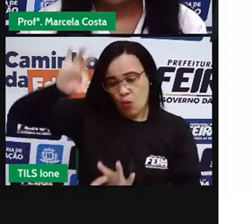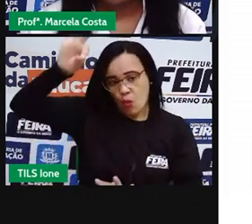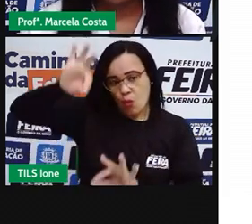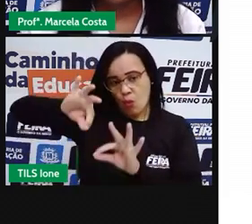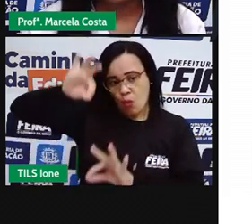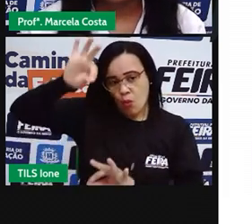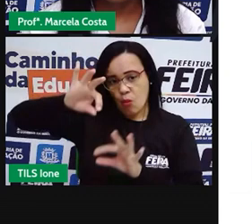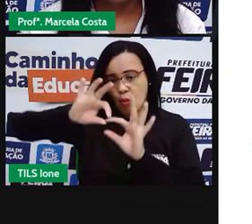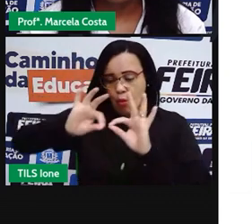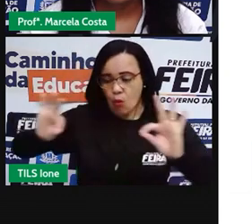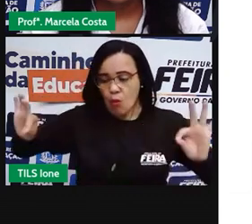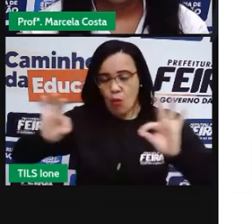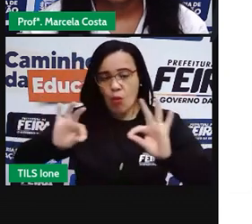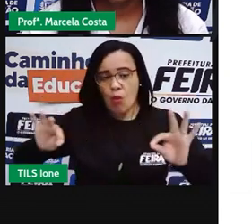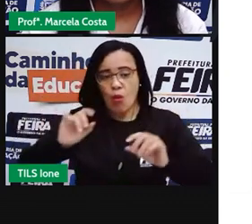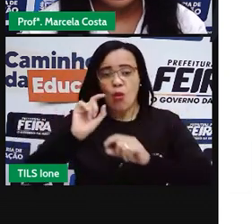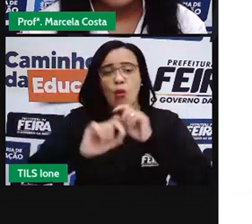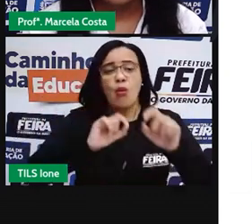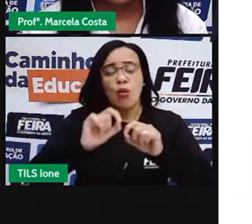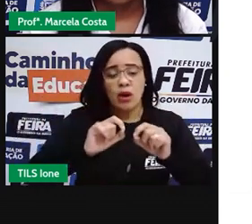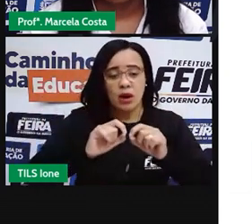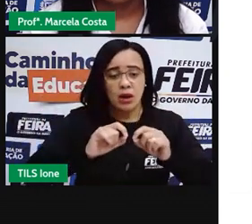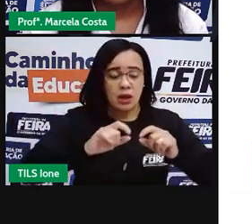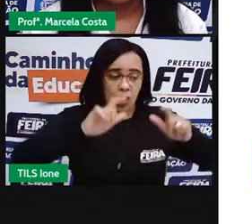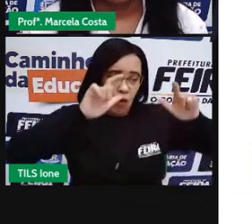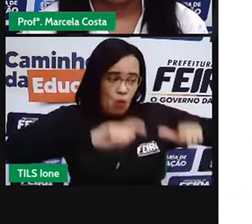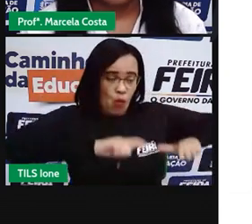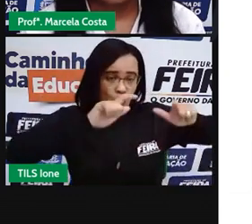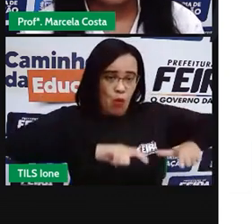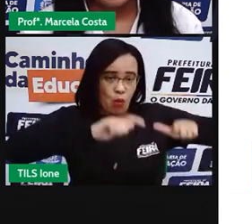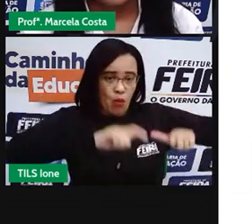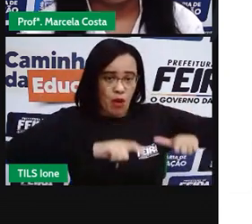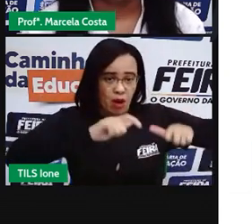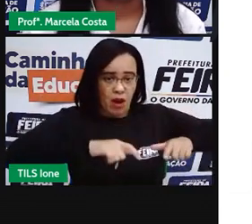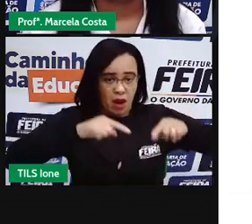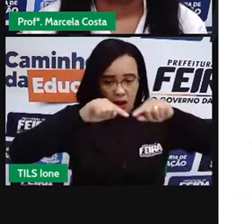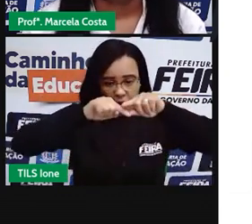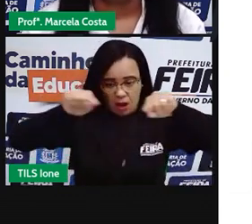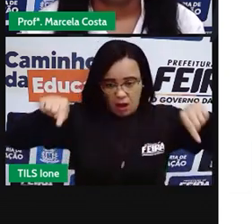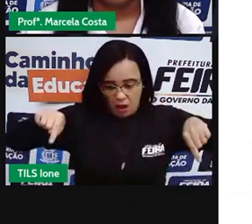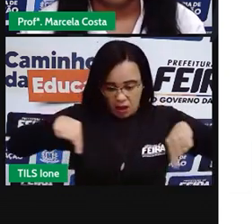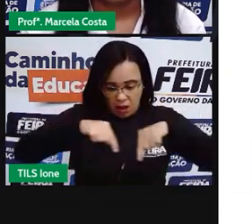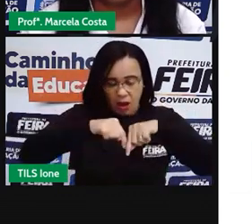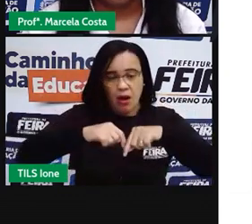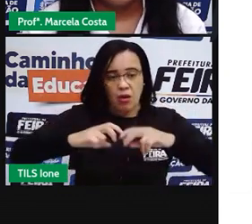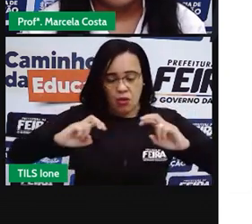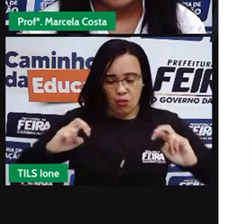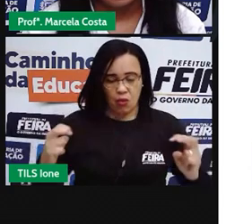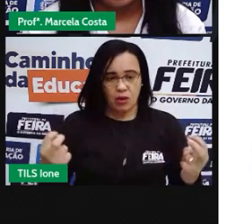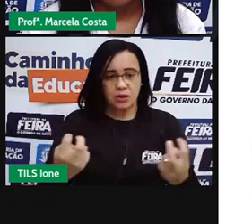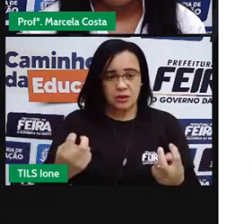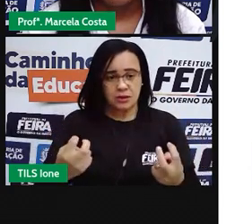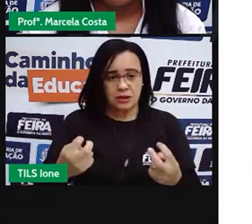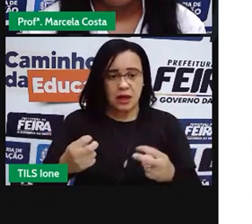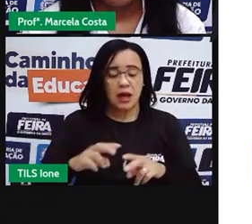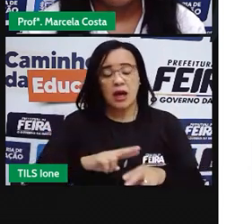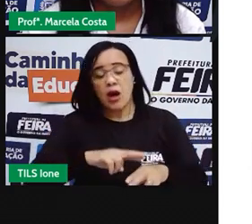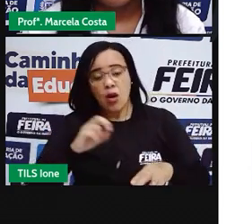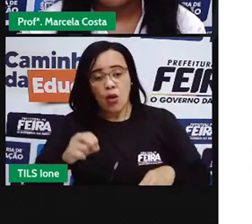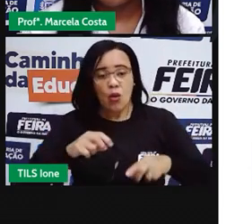lugares. Por exemplo, uma sala, um quarto, uma parede.